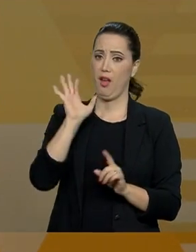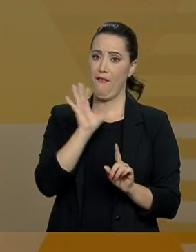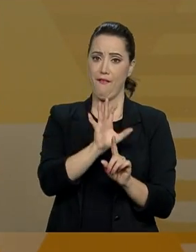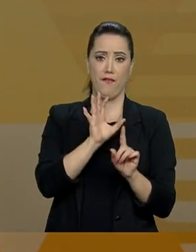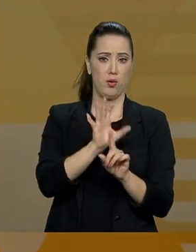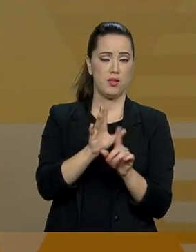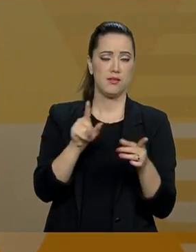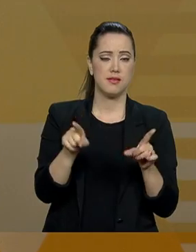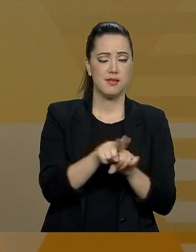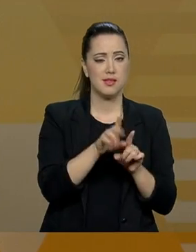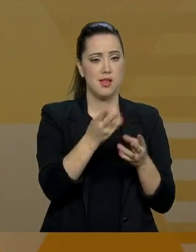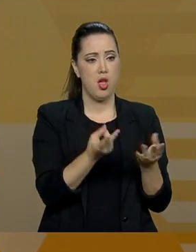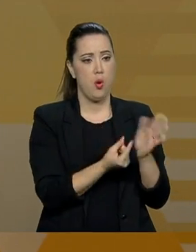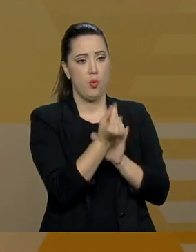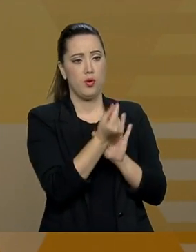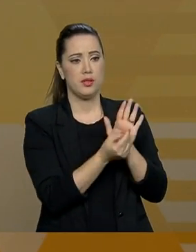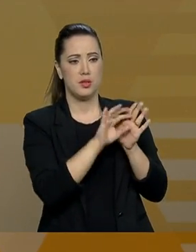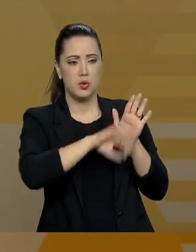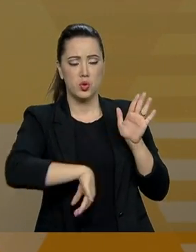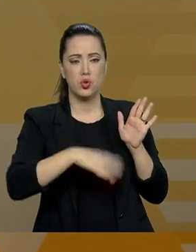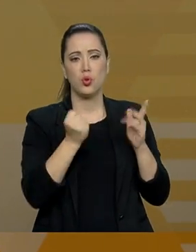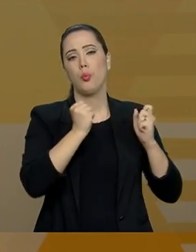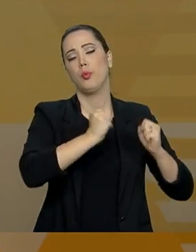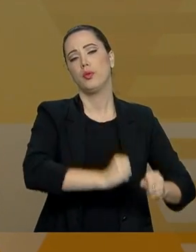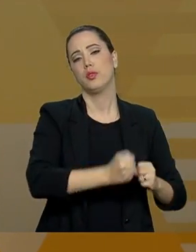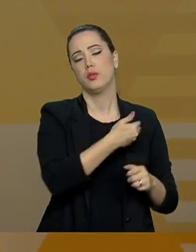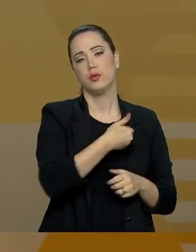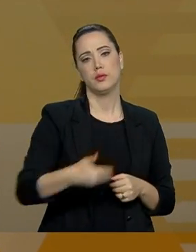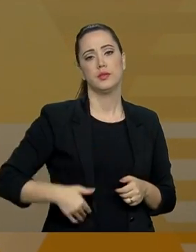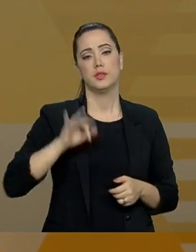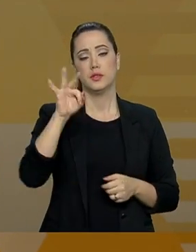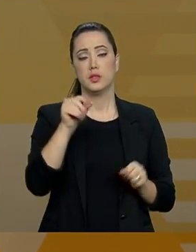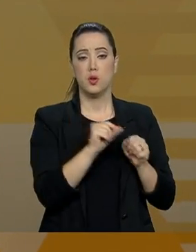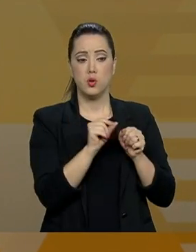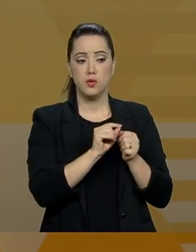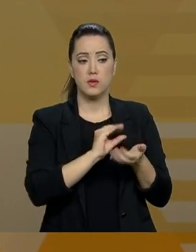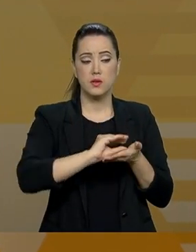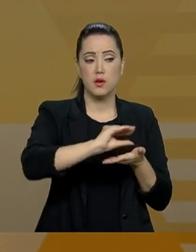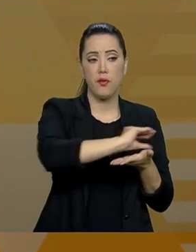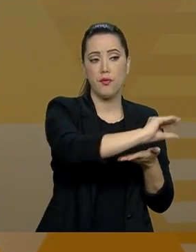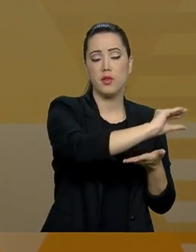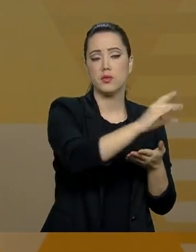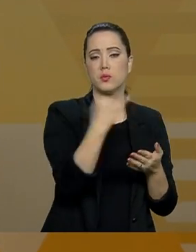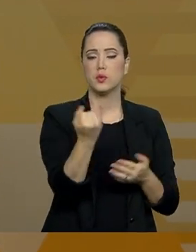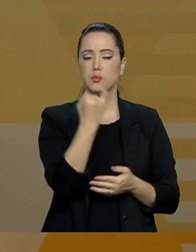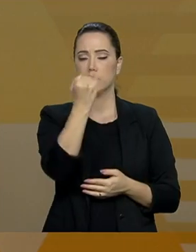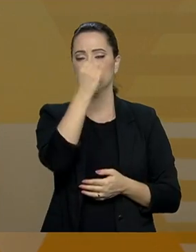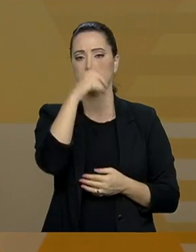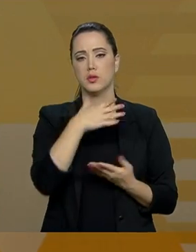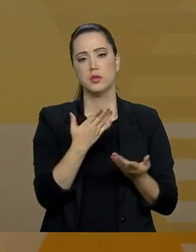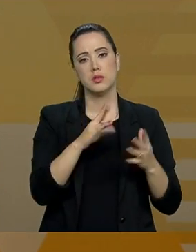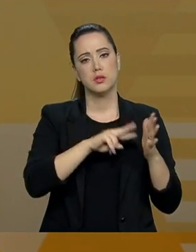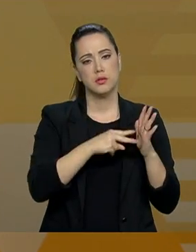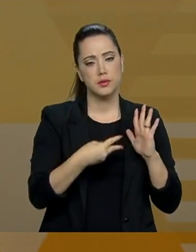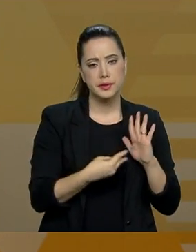orçamento e retira o poder discricionário do governo federal de fazer investimentos que signifiquem, desde